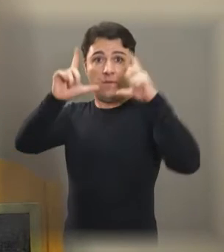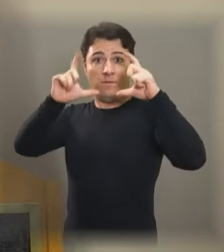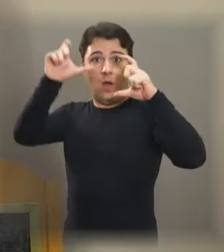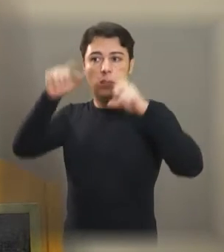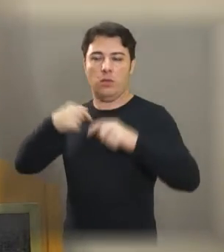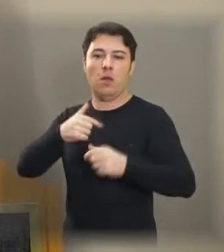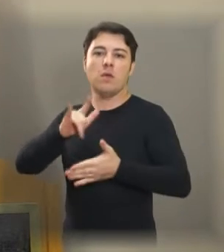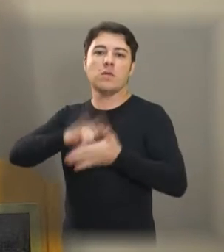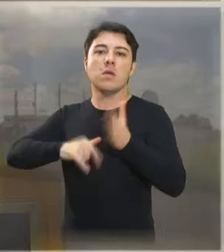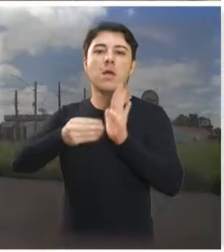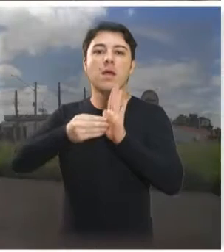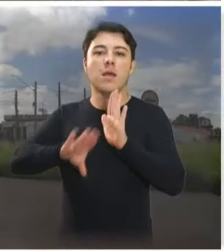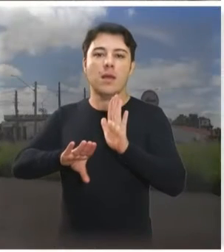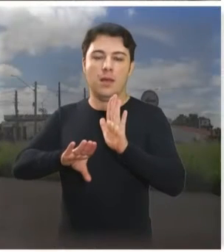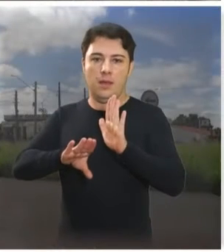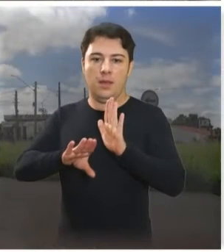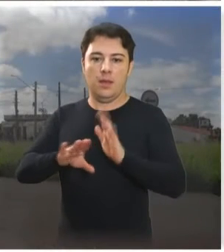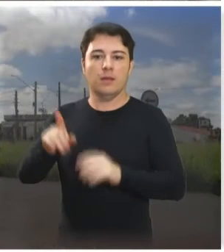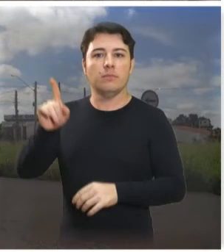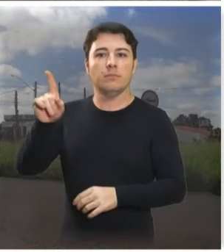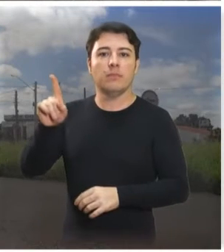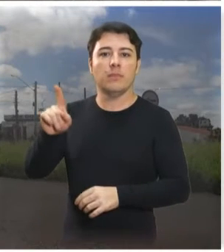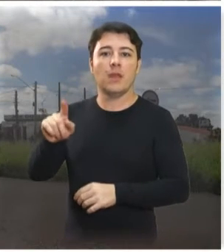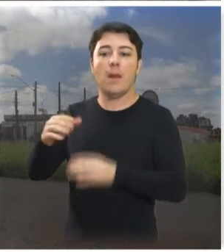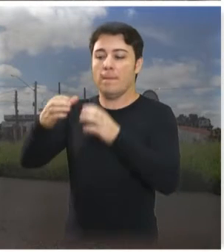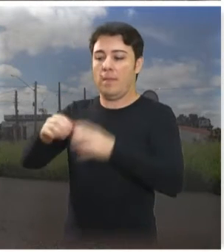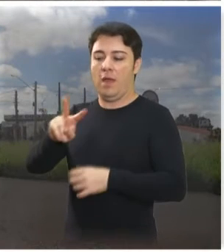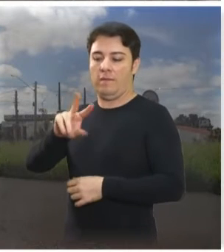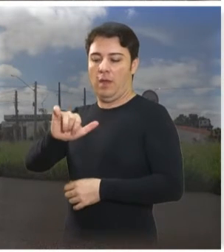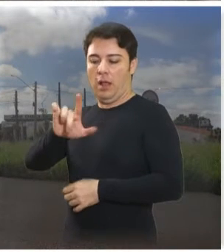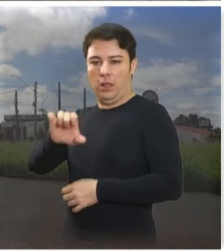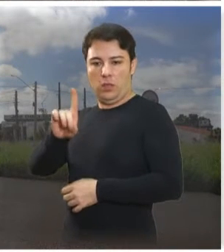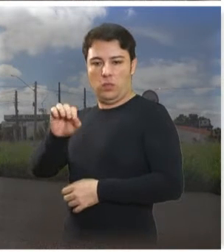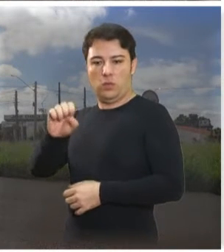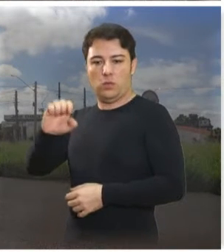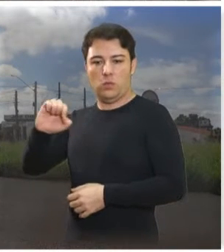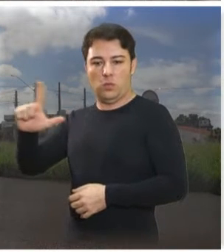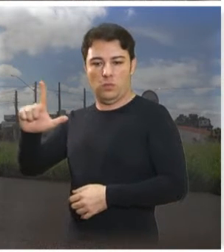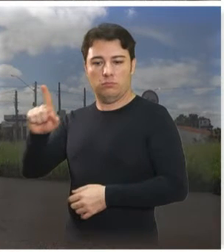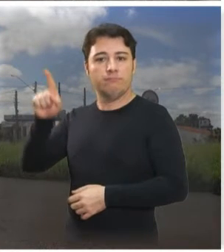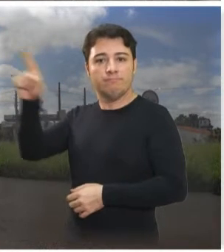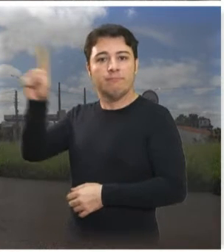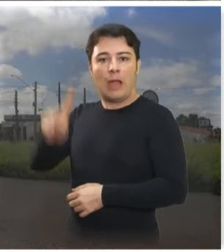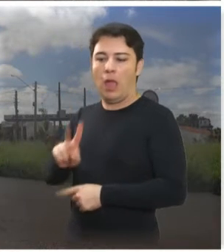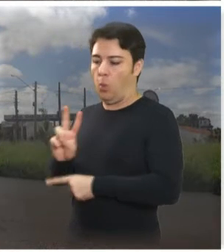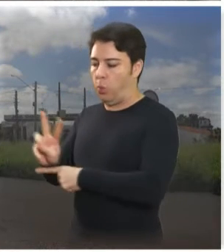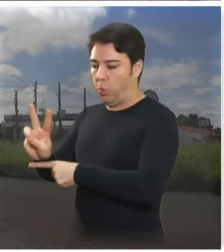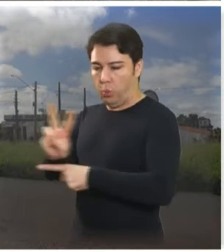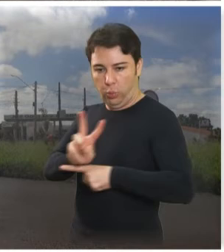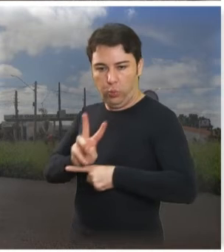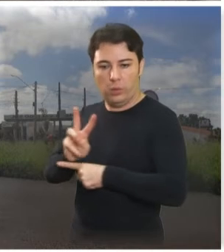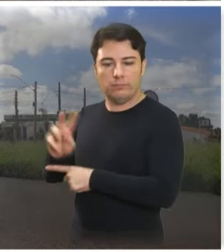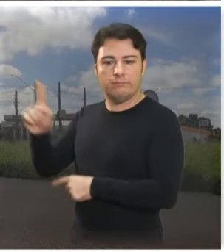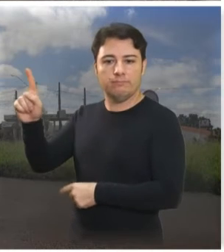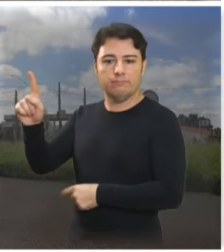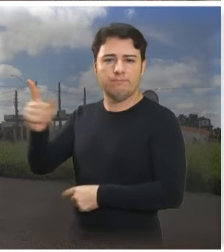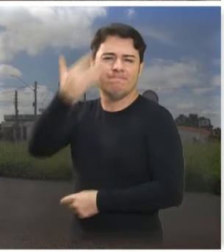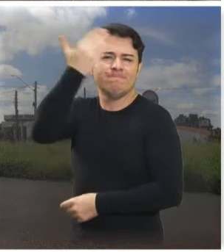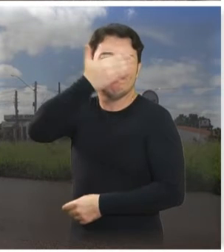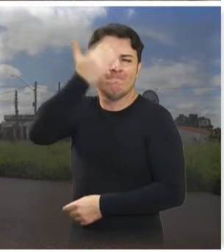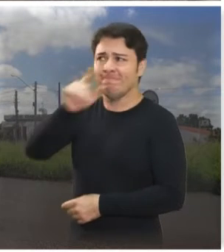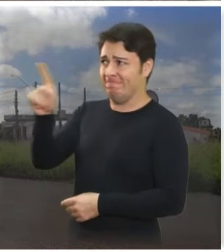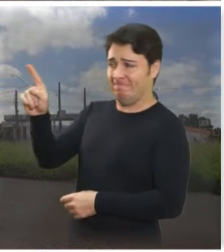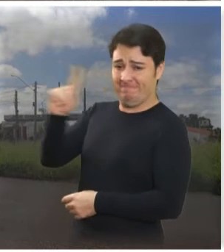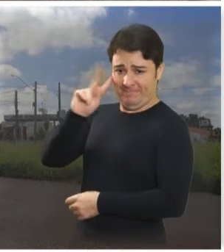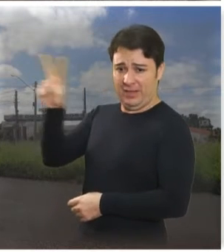uma indicação que foi feita lá no Vale do Sol, sobre a zeladoria, não dá para ver muito bem